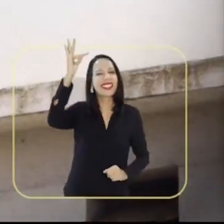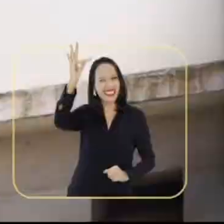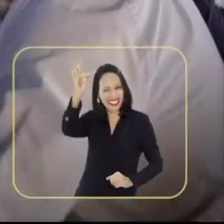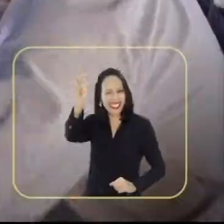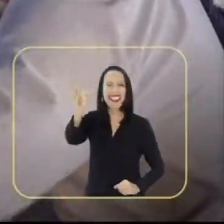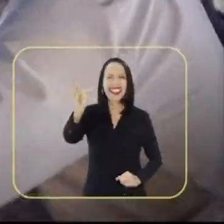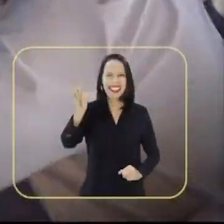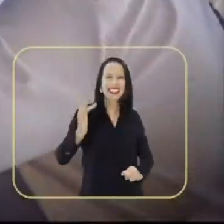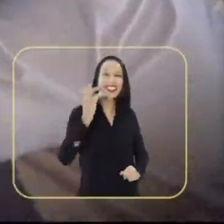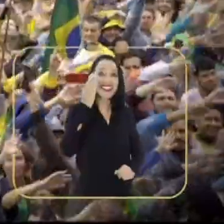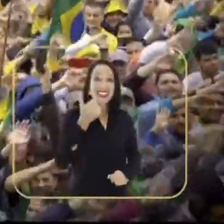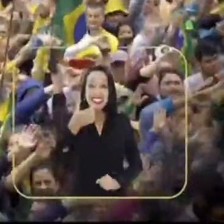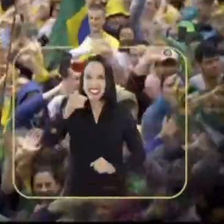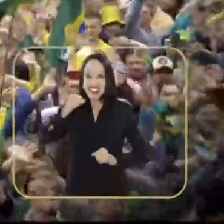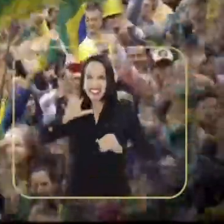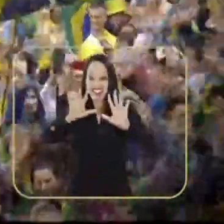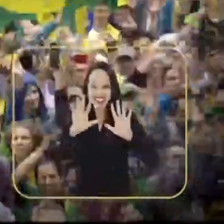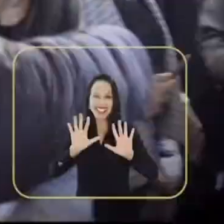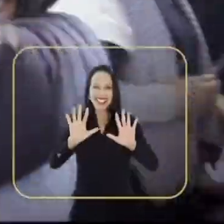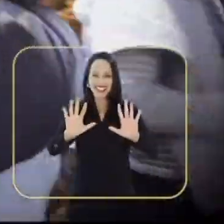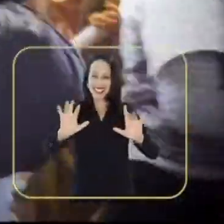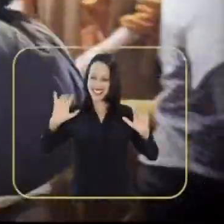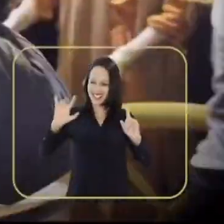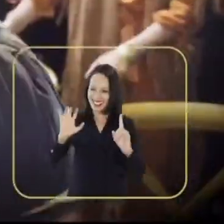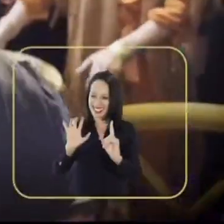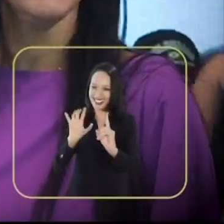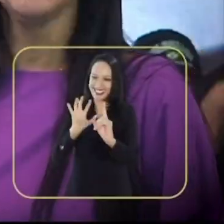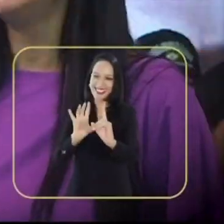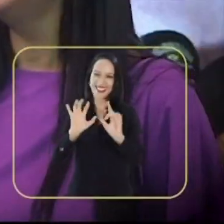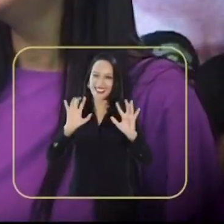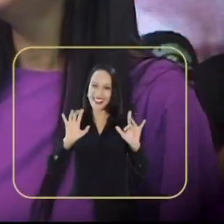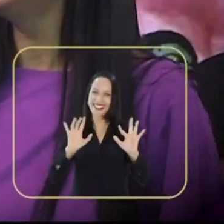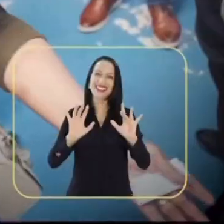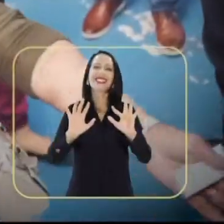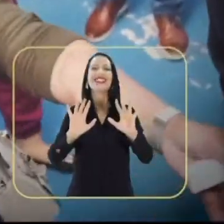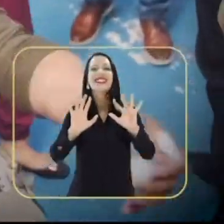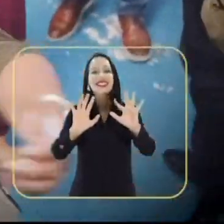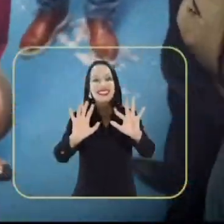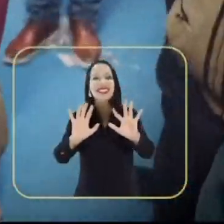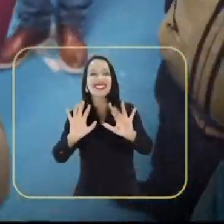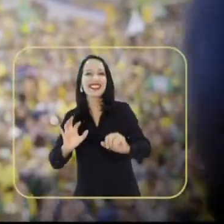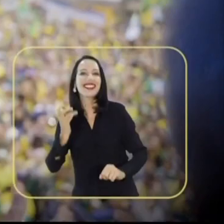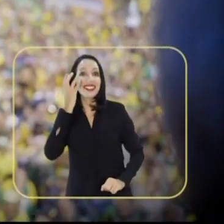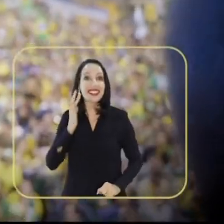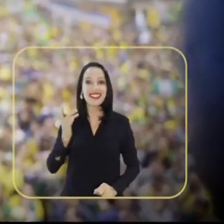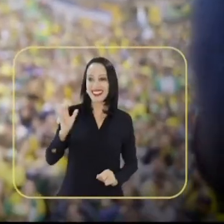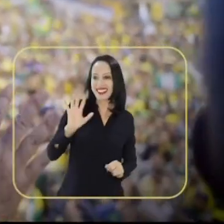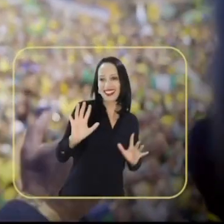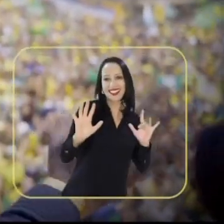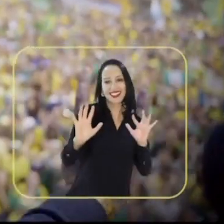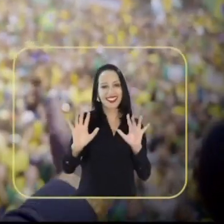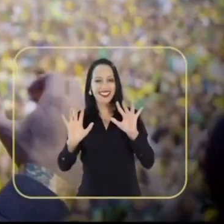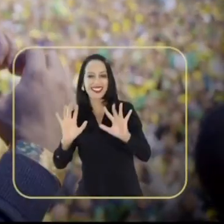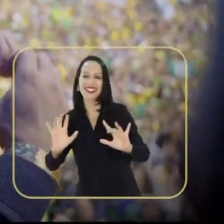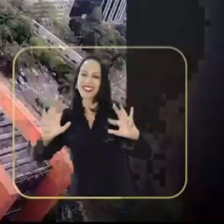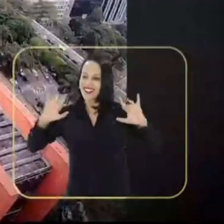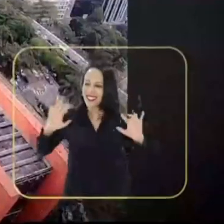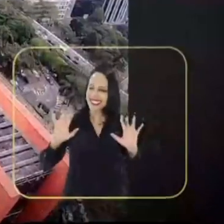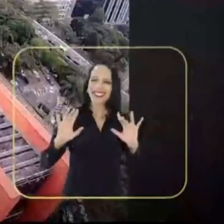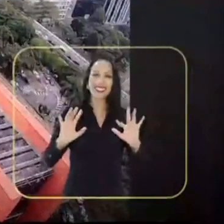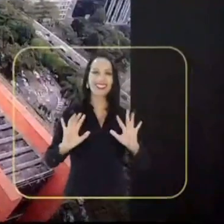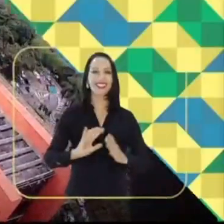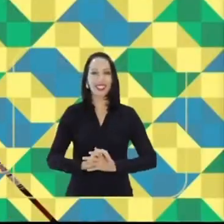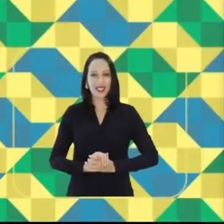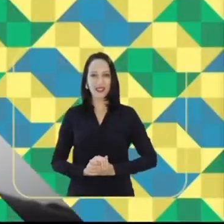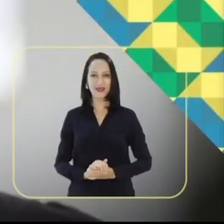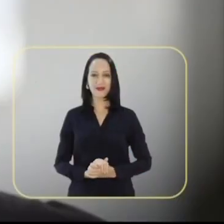espera. Tá, Císio é 10 e com ele eu vou. Tá, Císio me leva.